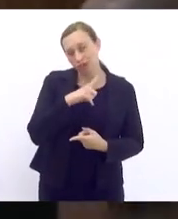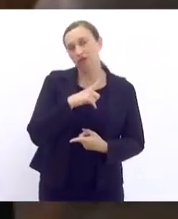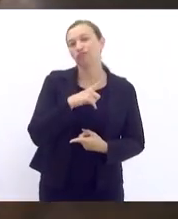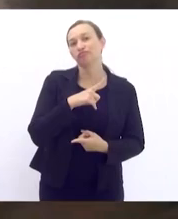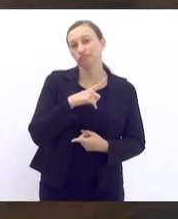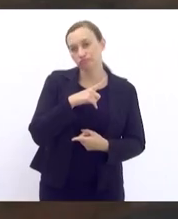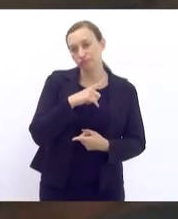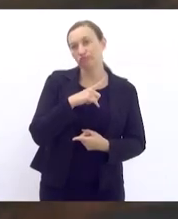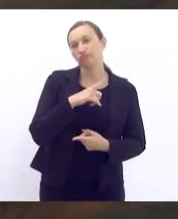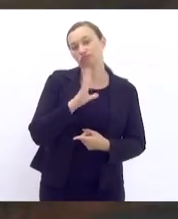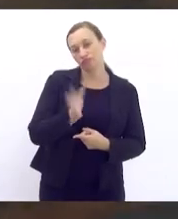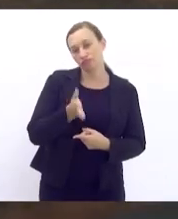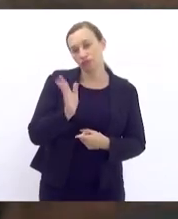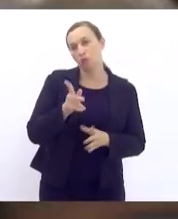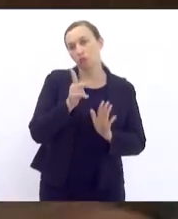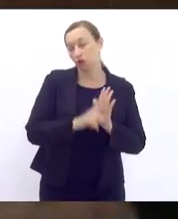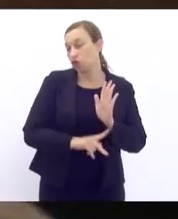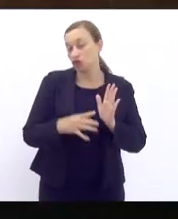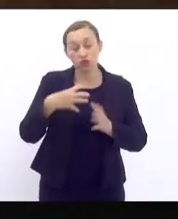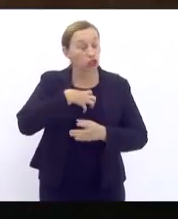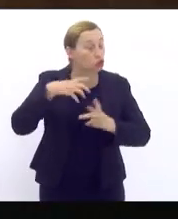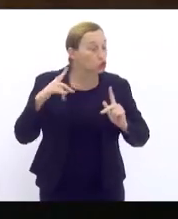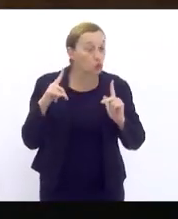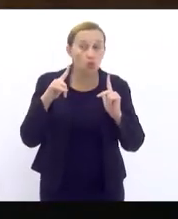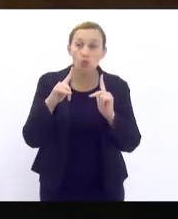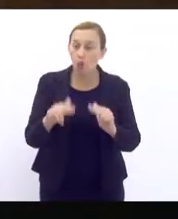no mesmo sentido...